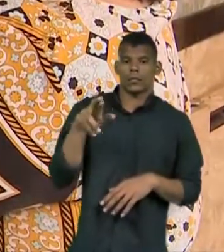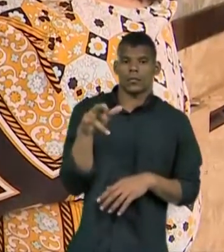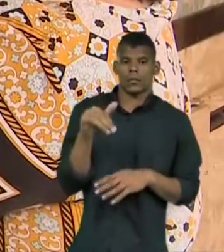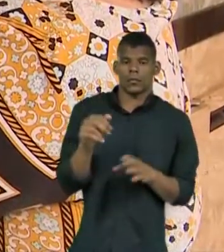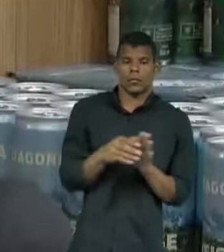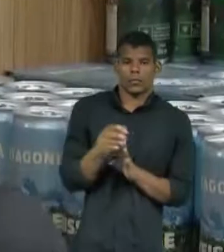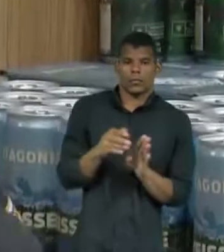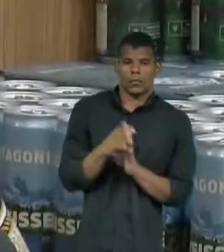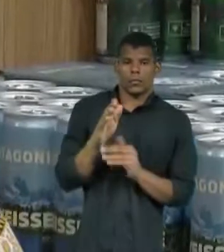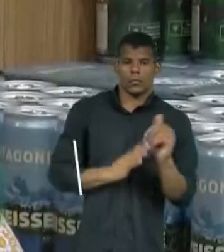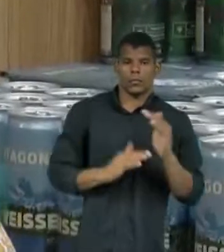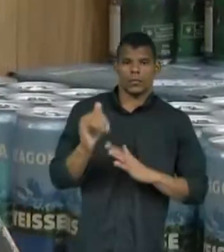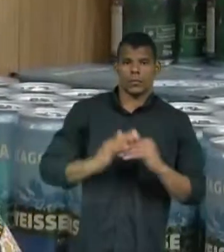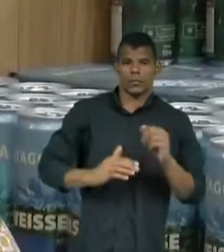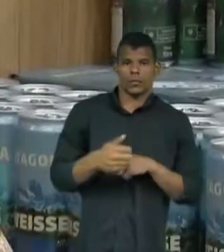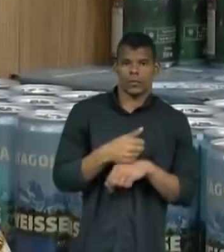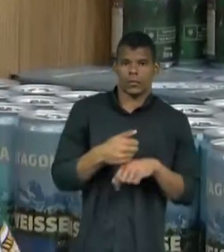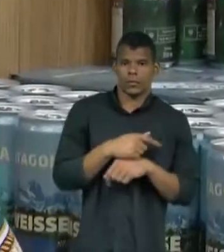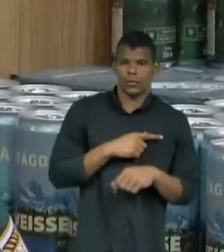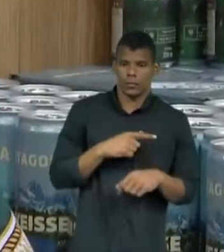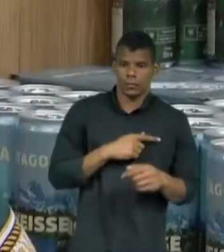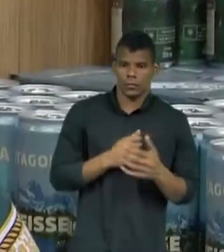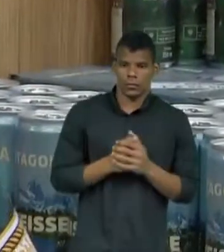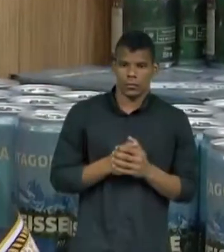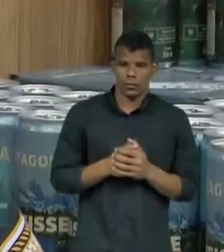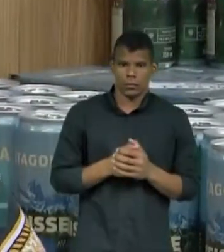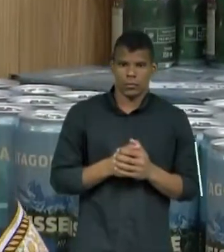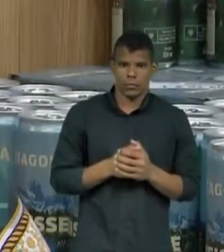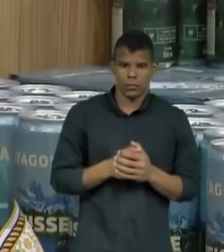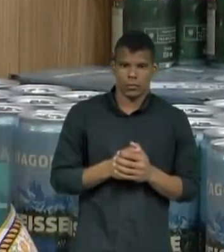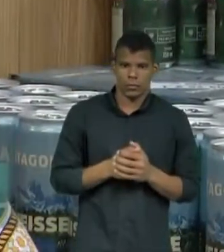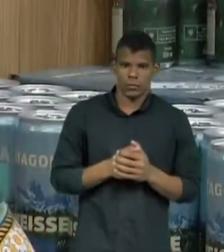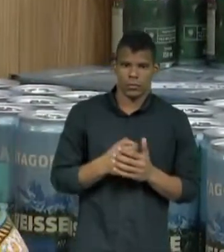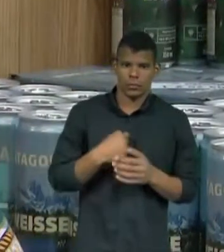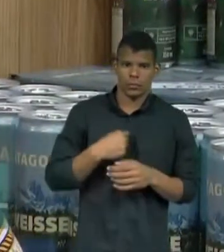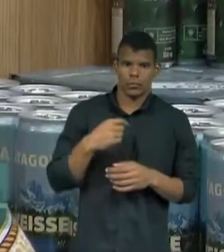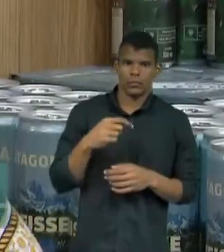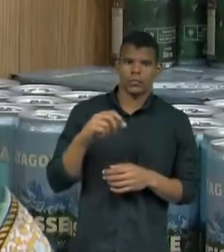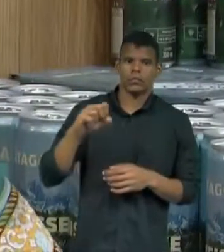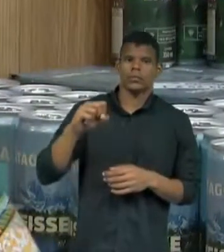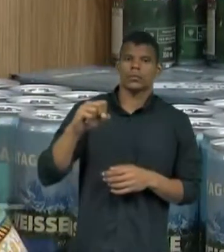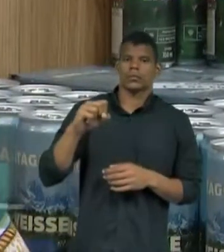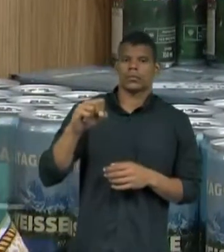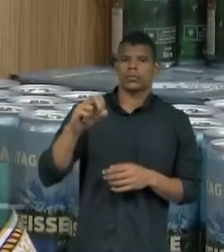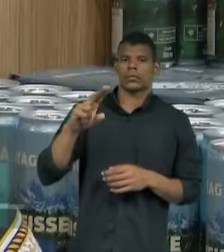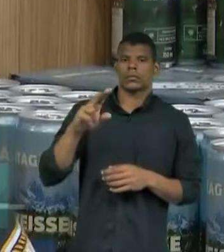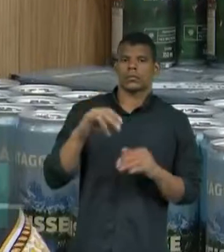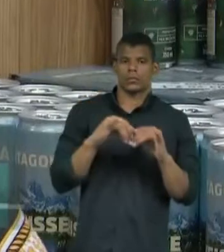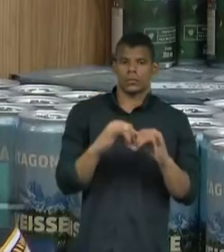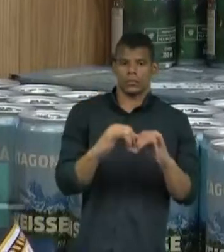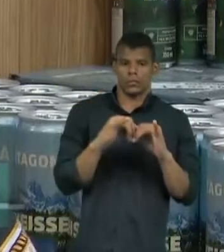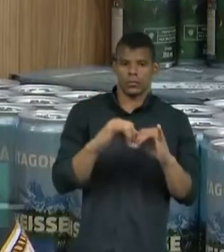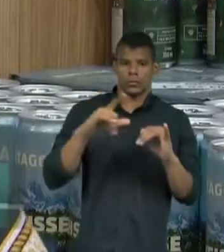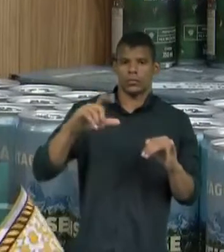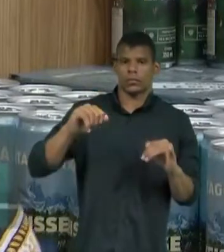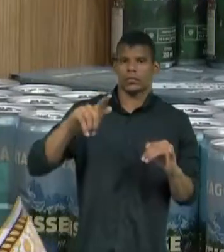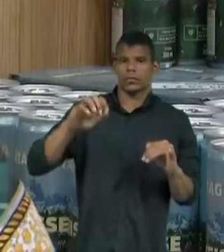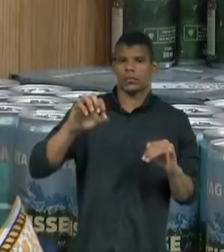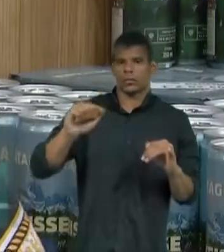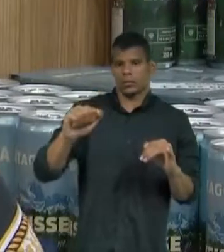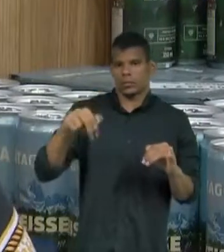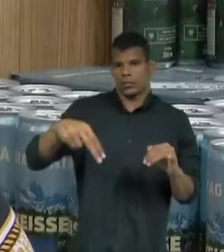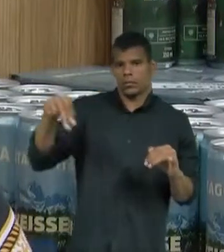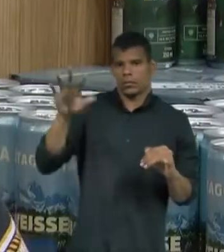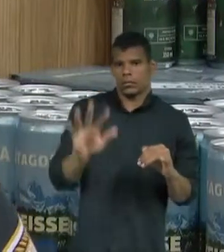profissional. Aqui a gente trabalha na Grau Lay Station do Super Lagoa, que é uma estação de chope, é um projeto pioneiro. No Norte e Nordeste, a gente não tem